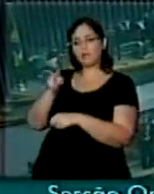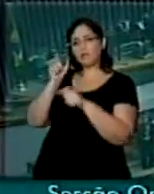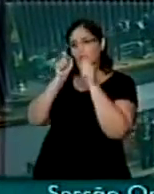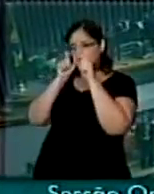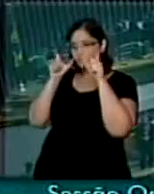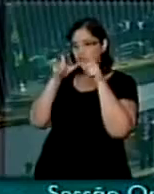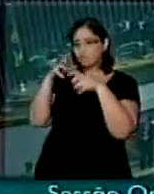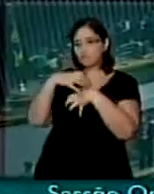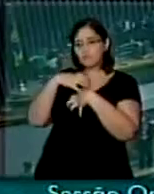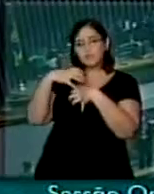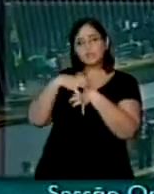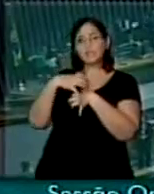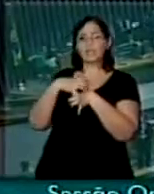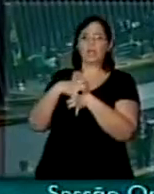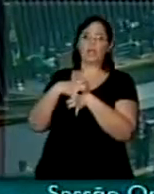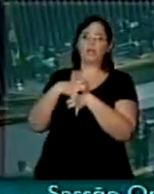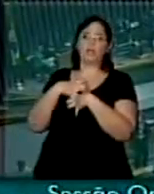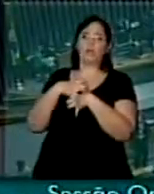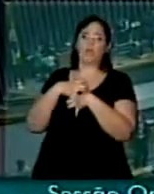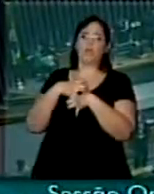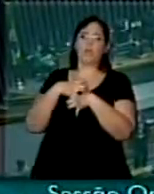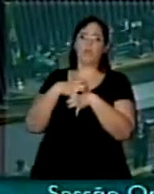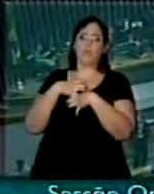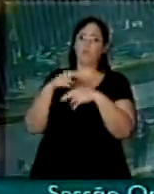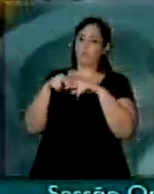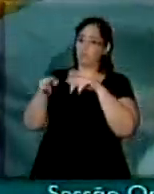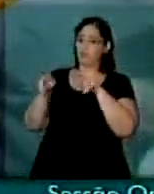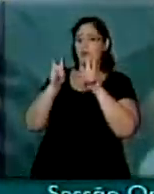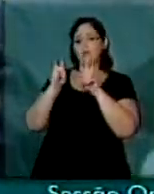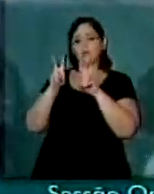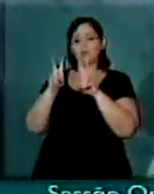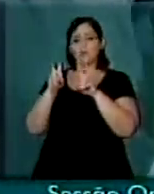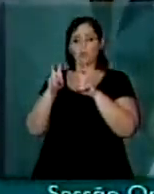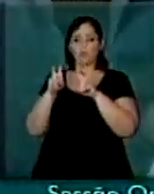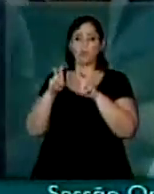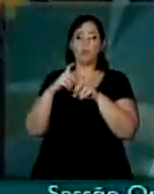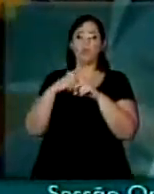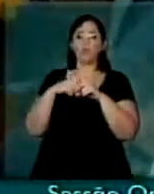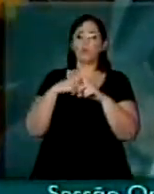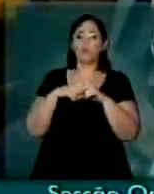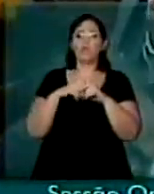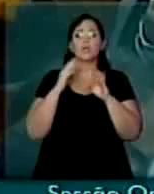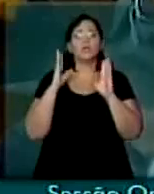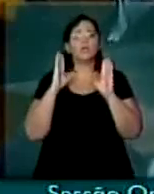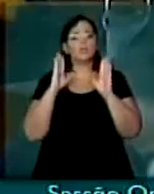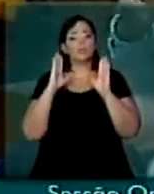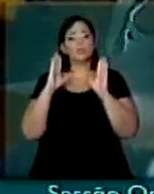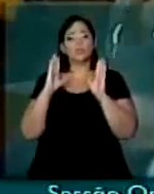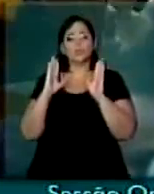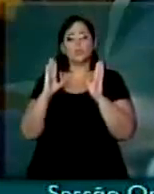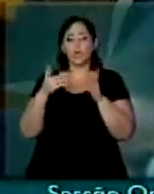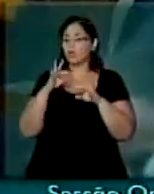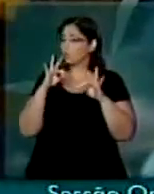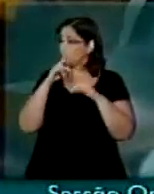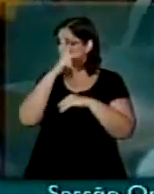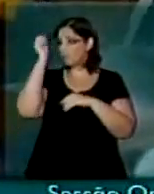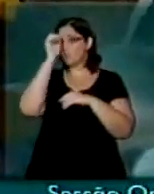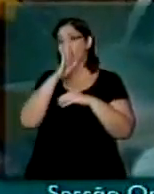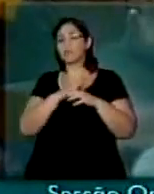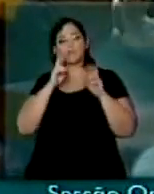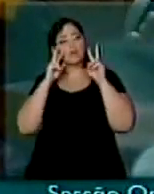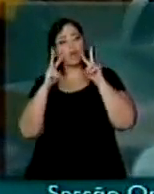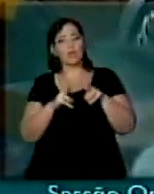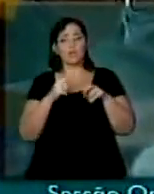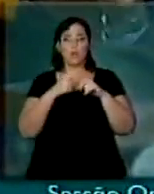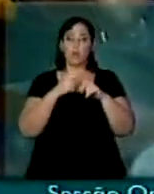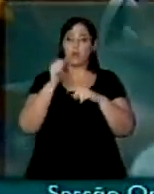sensível com esse assunto que está realmente chamando a atenção de todo o Brasil, porque